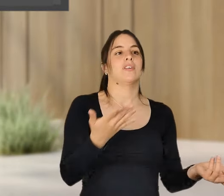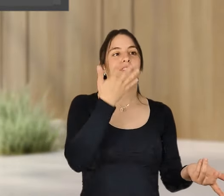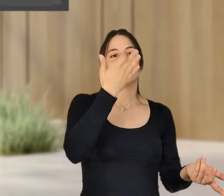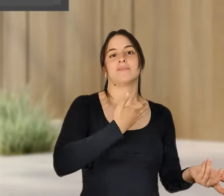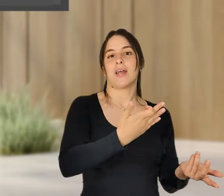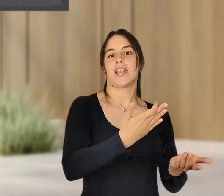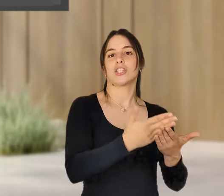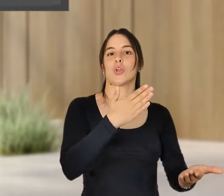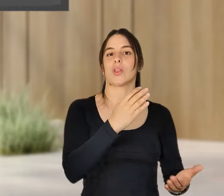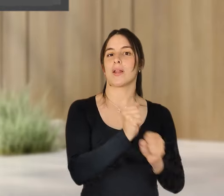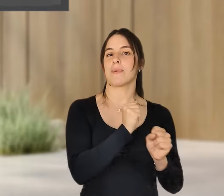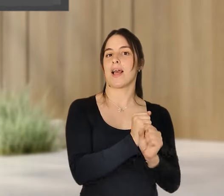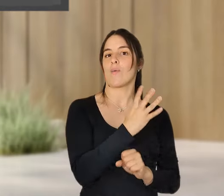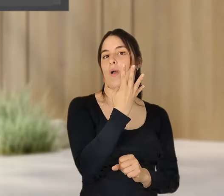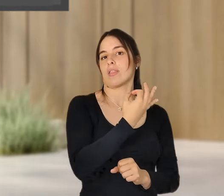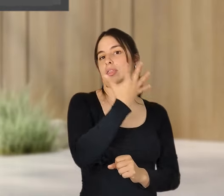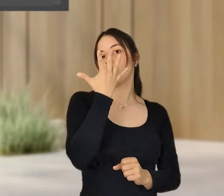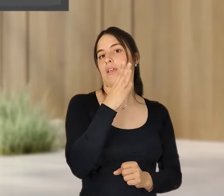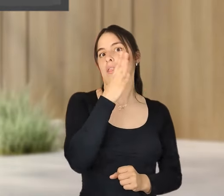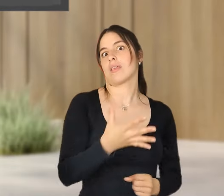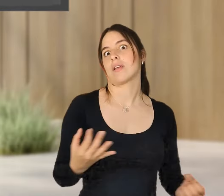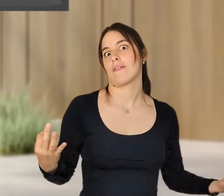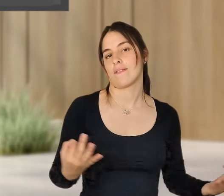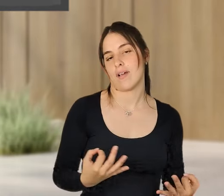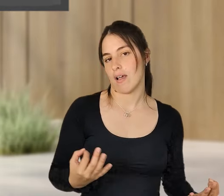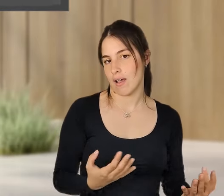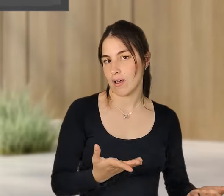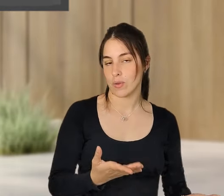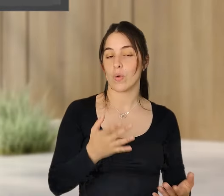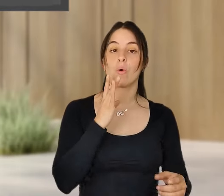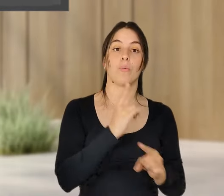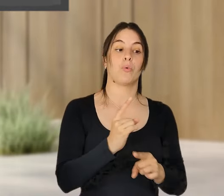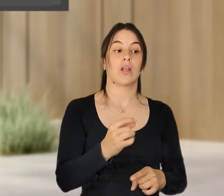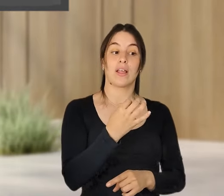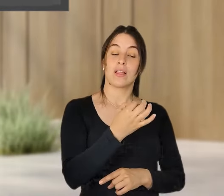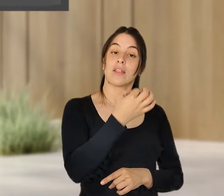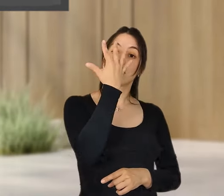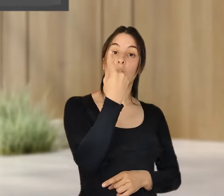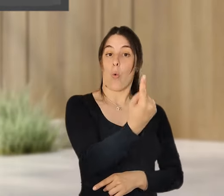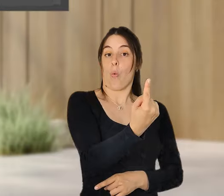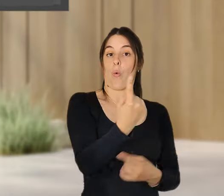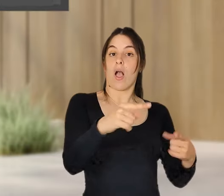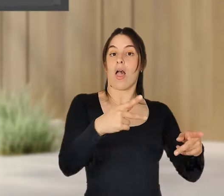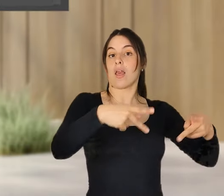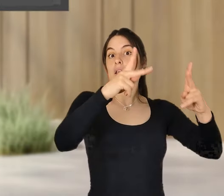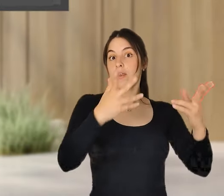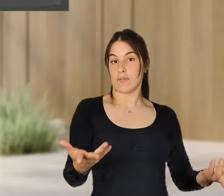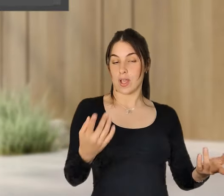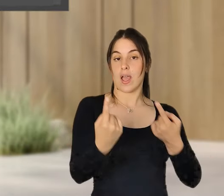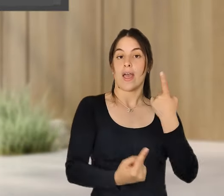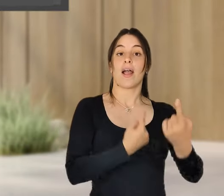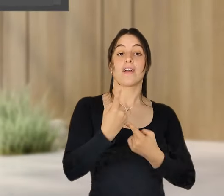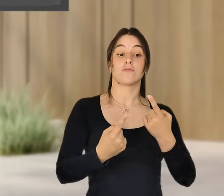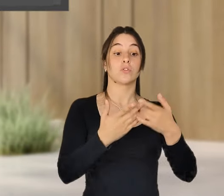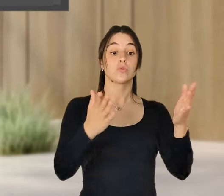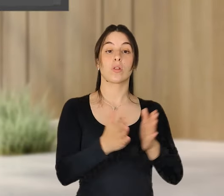teve um impacto enorme. Falam quase como uma experiência religiosa porque aquele dia livre, às vezes todas as semanas, às vezes de